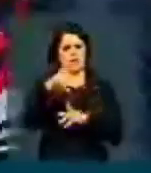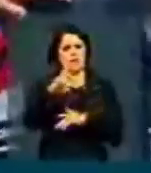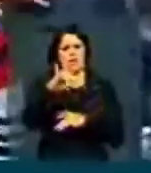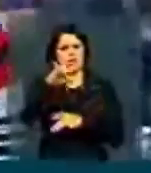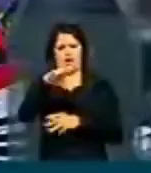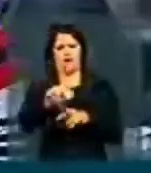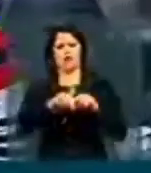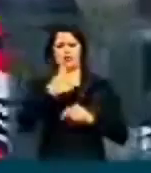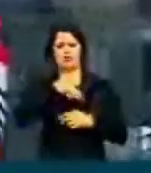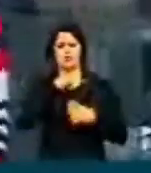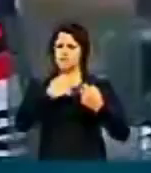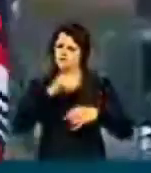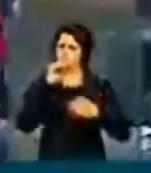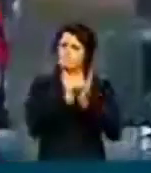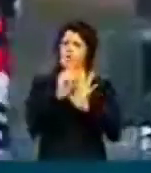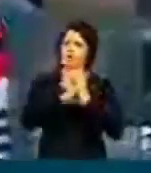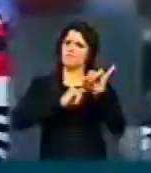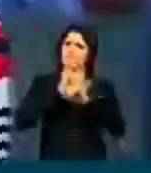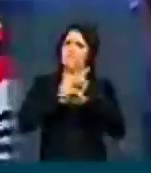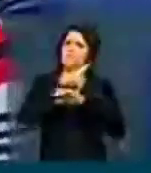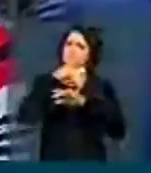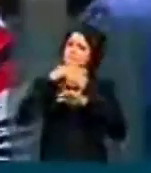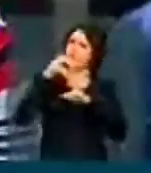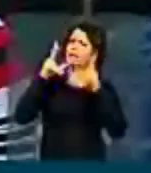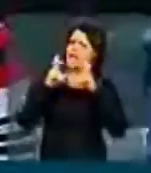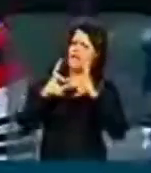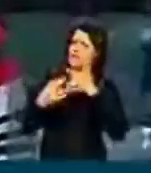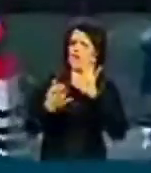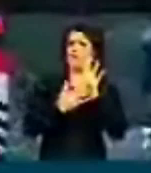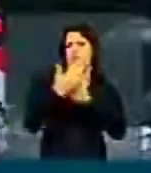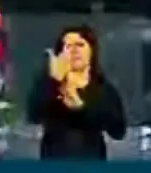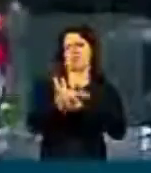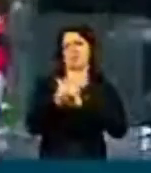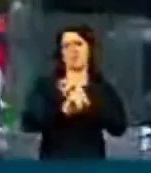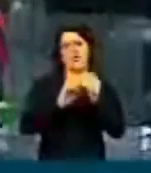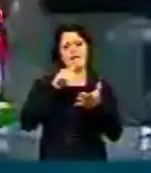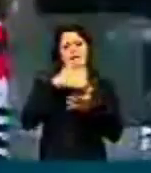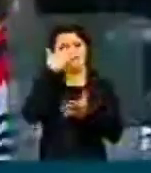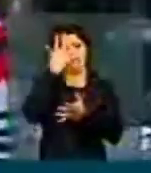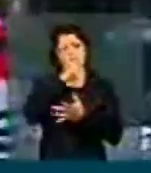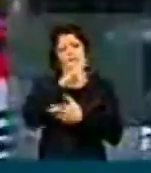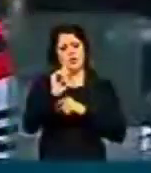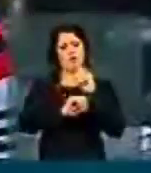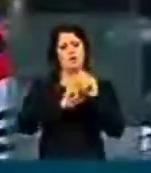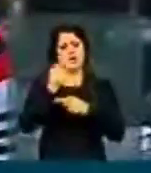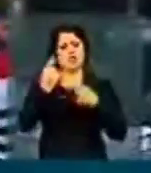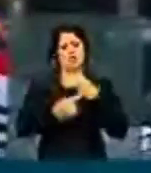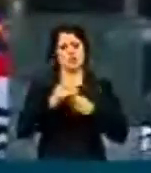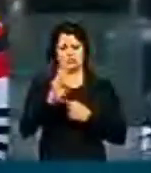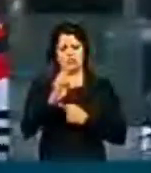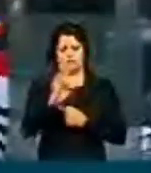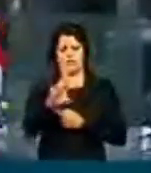votar o marco civil e amadurecer o tema como proposto por V. Exª até amanhã para a discussão do fator.